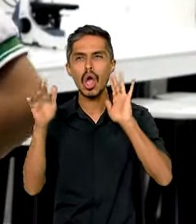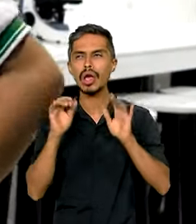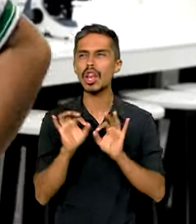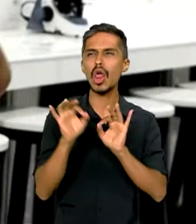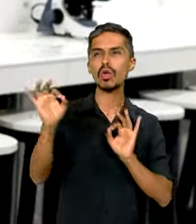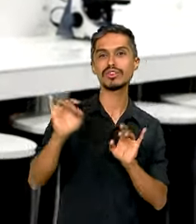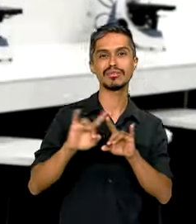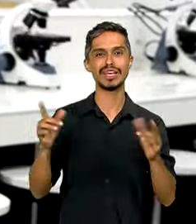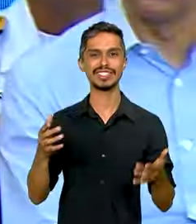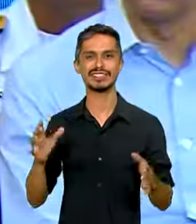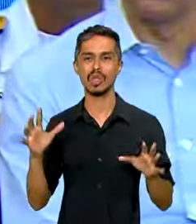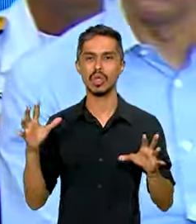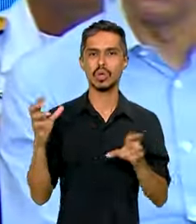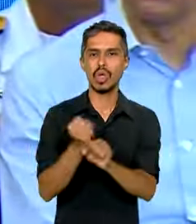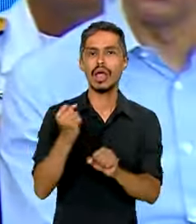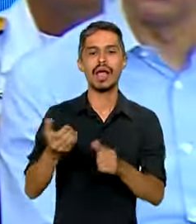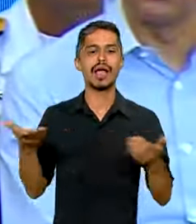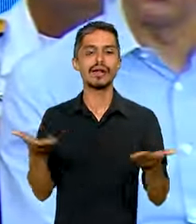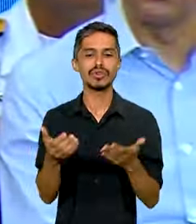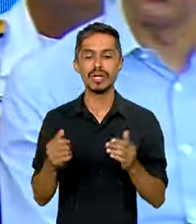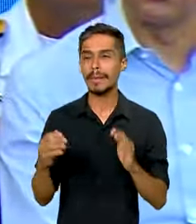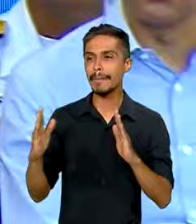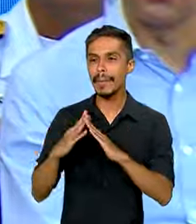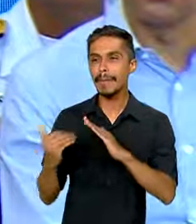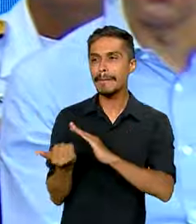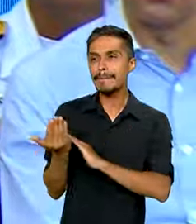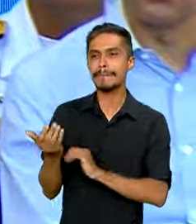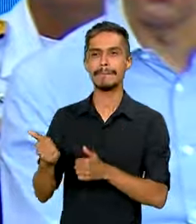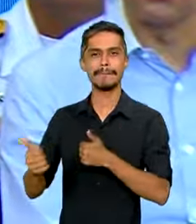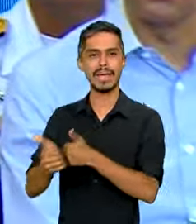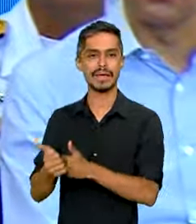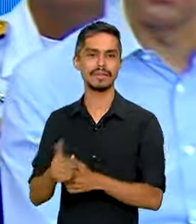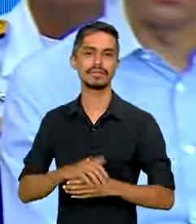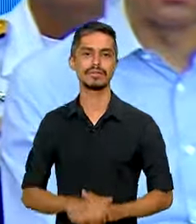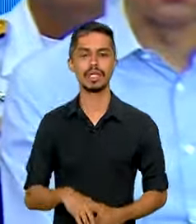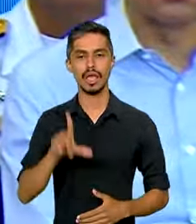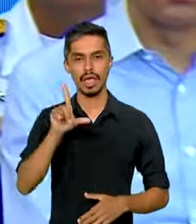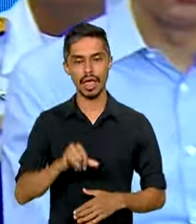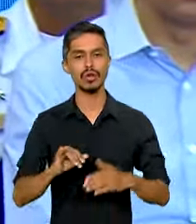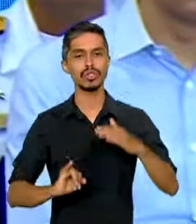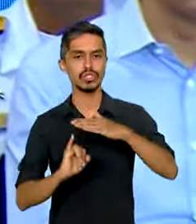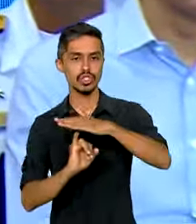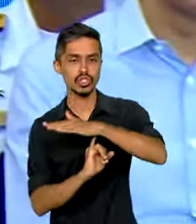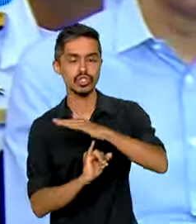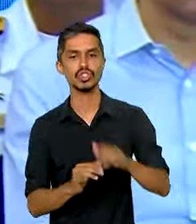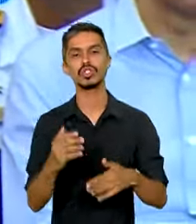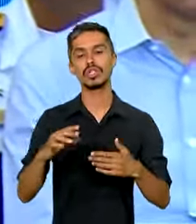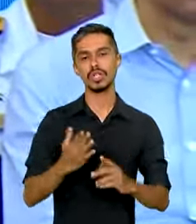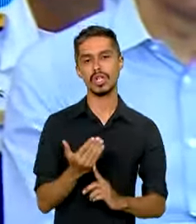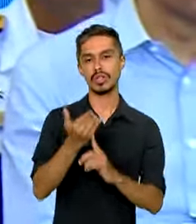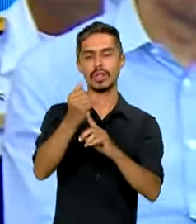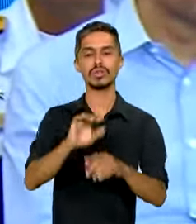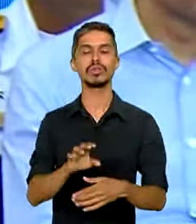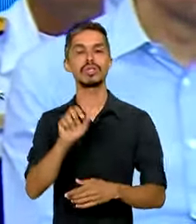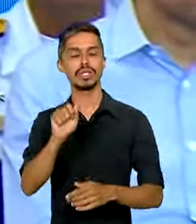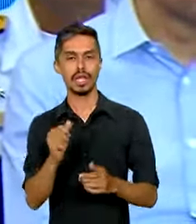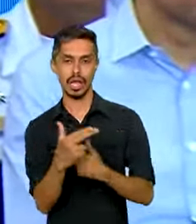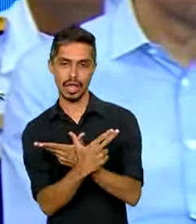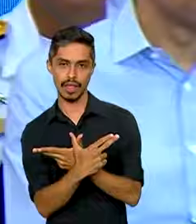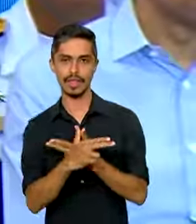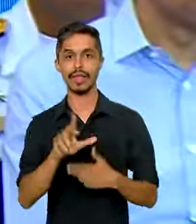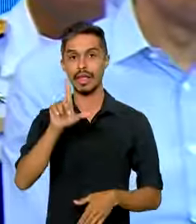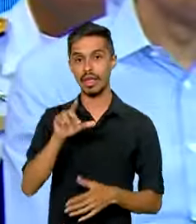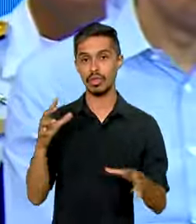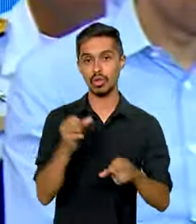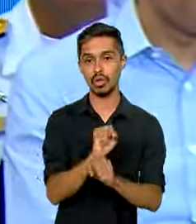vai ganhar forma ao lado da casa dela. É o Instituto Tecnológico da Aeronáutica, o ITA, que será